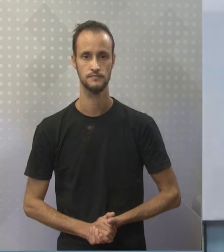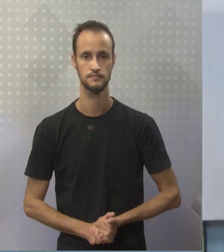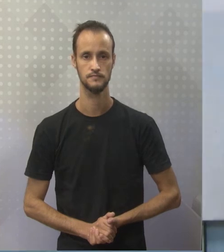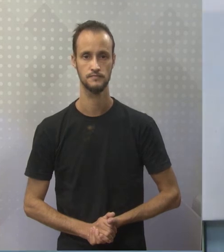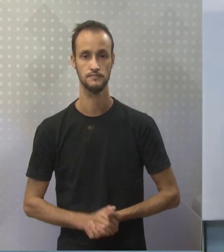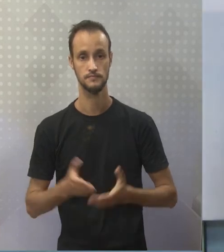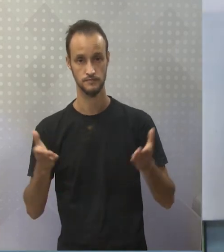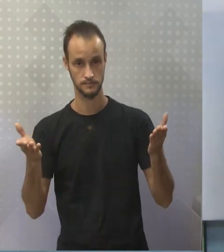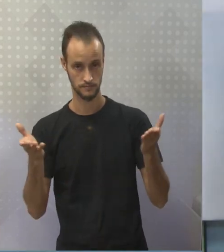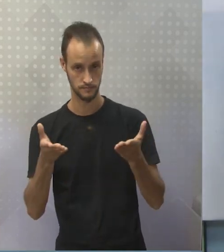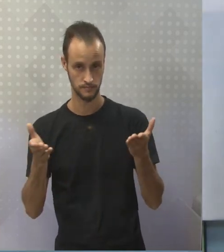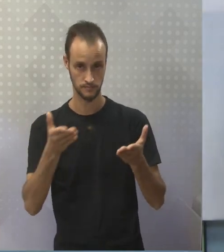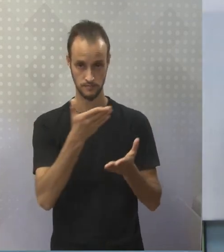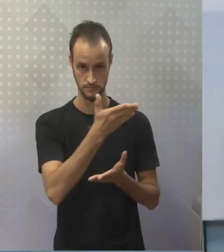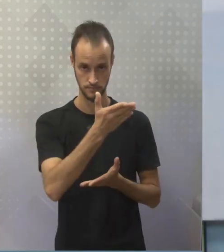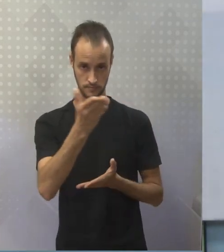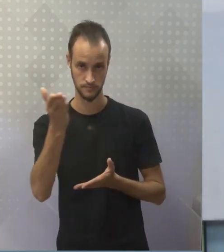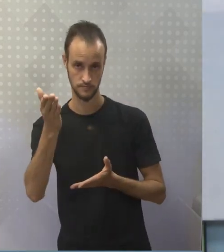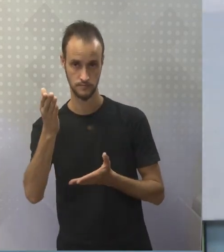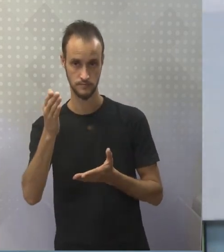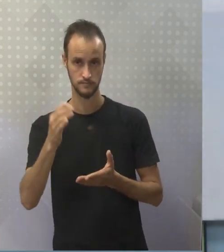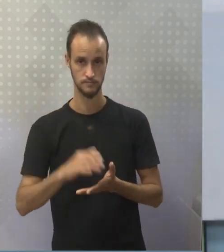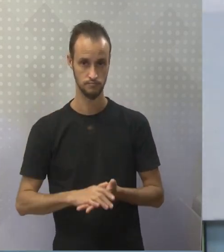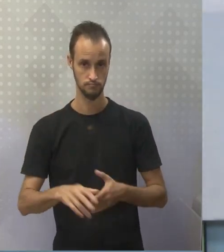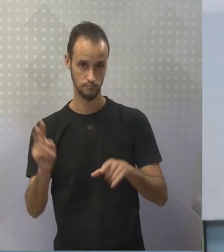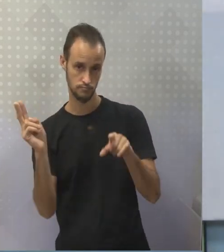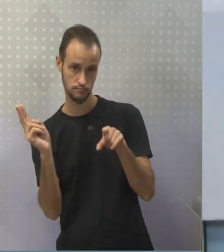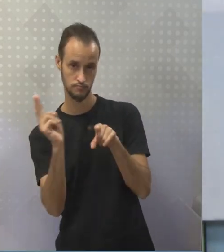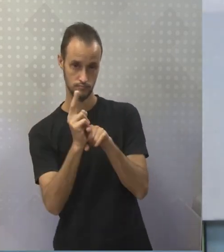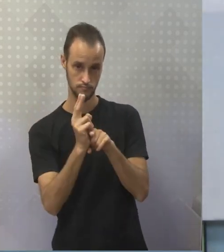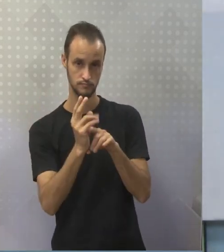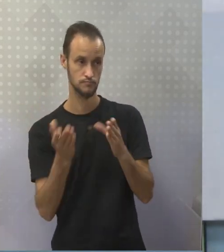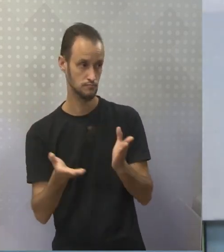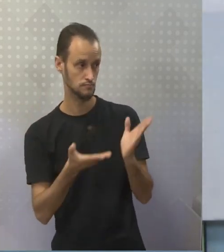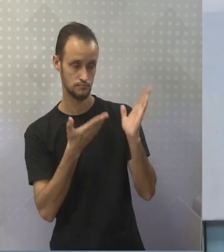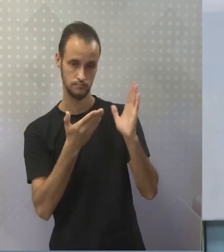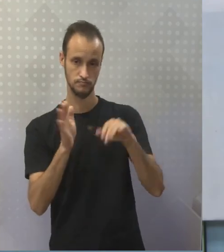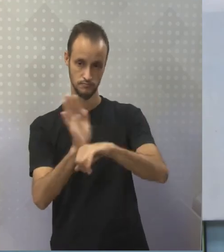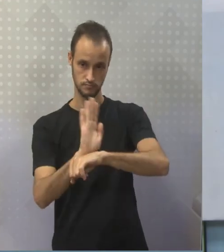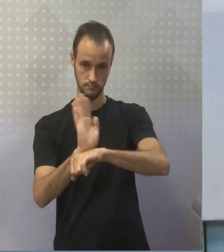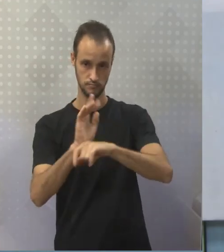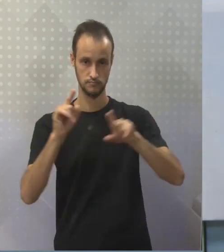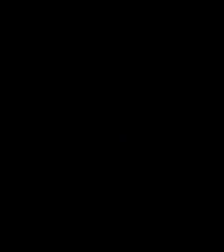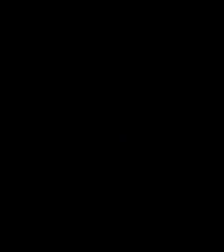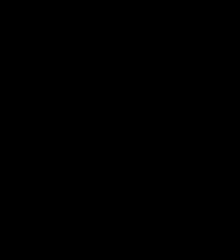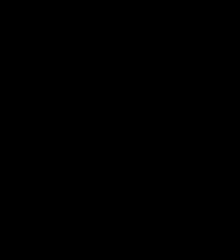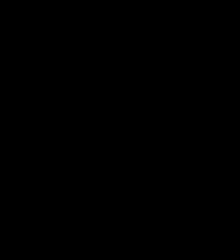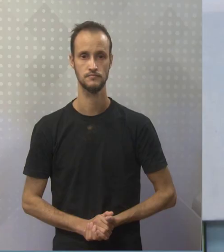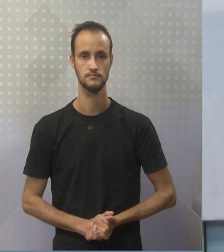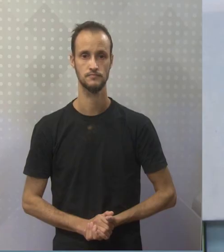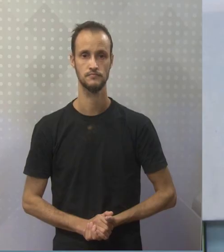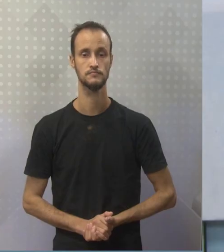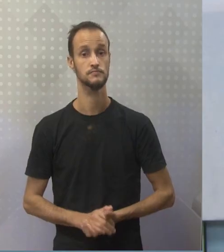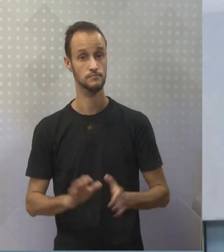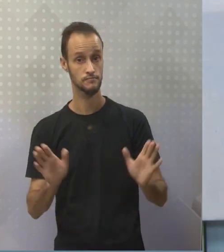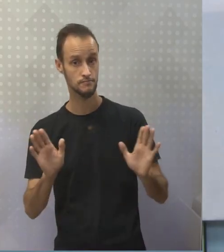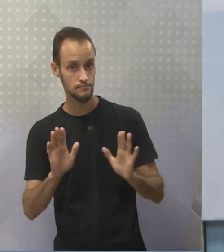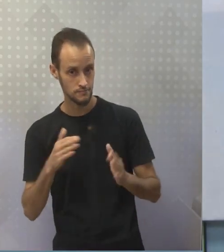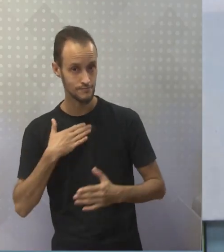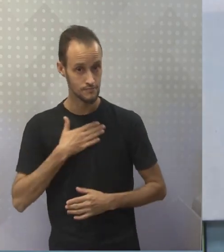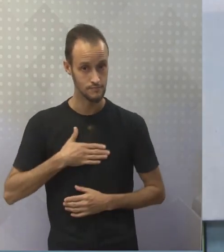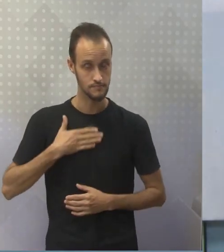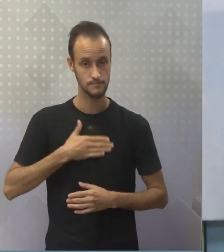Agora vocês irão ouvir o clipe dessa canção certo? Beleza? E aí pessoal